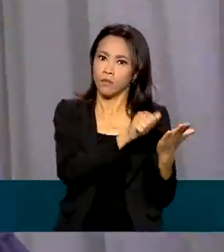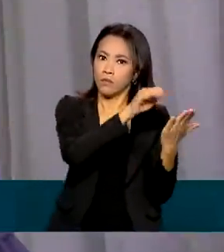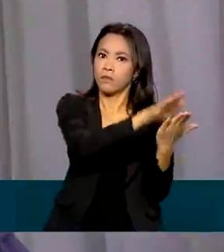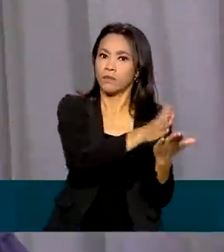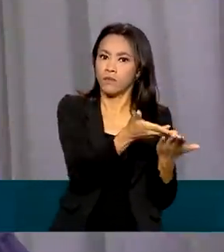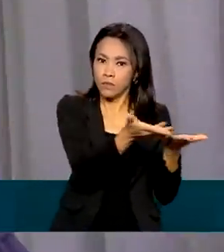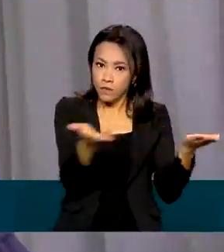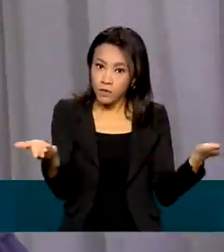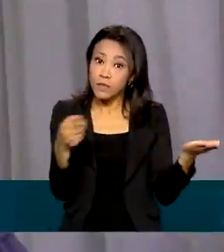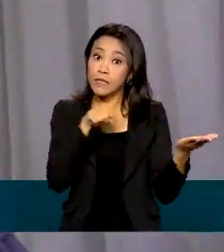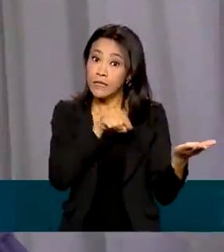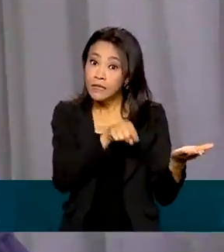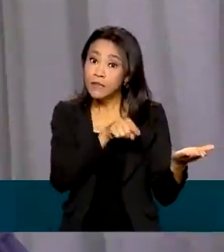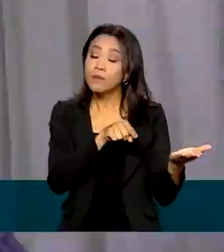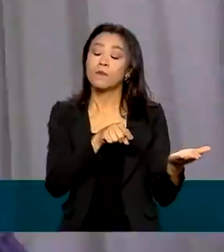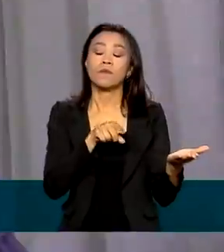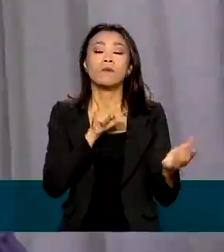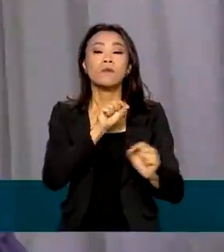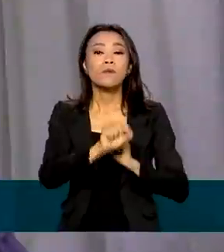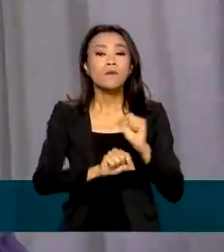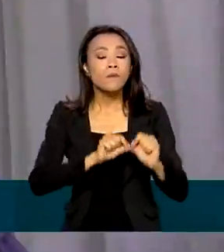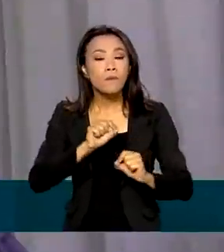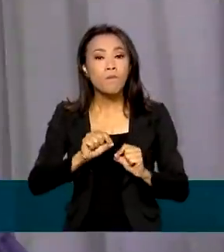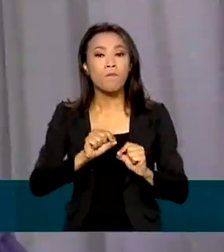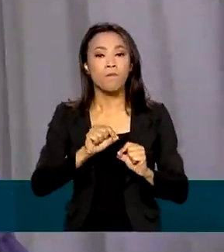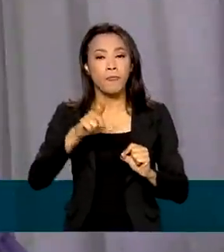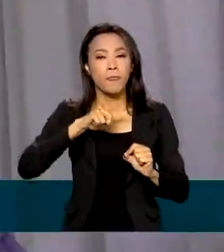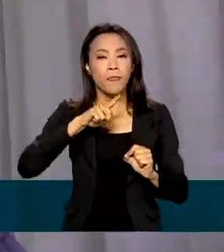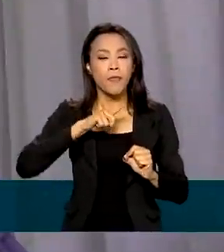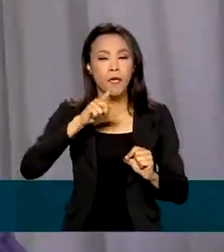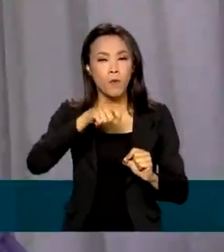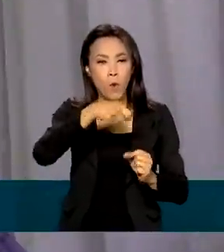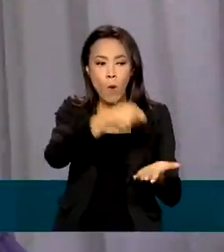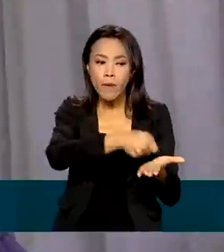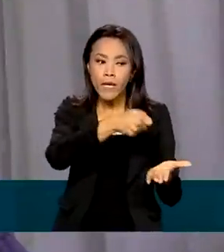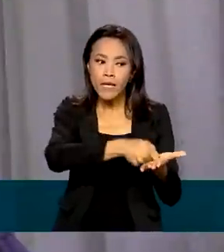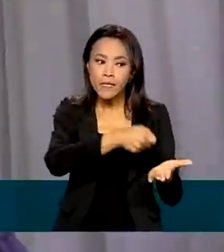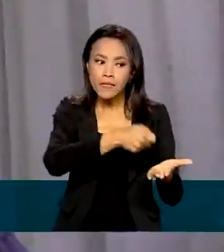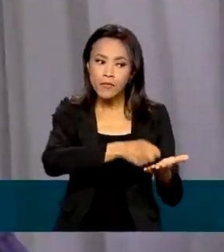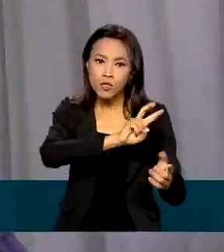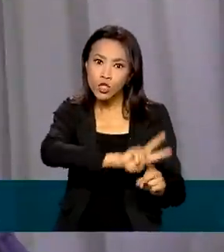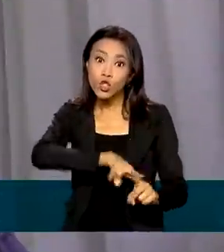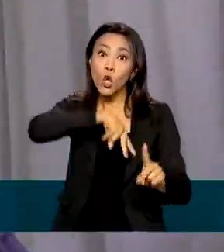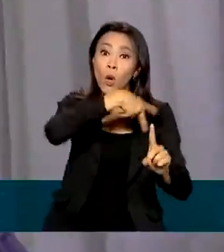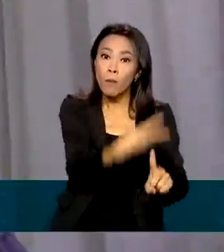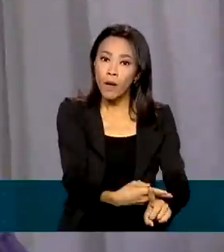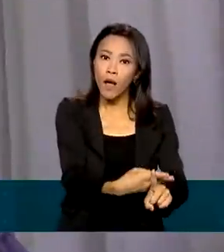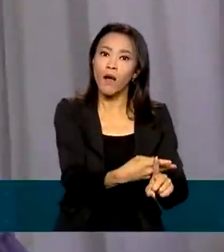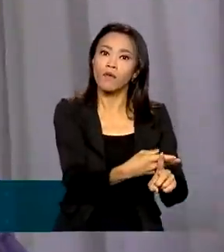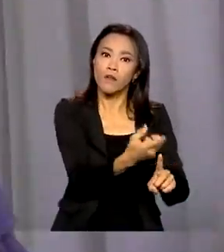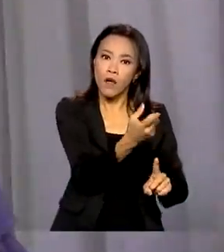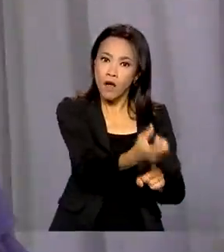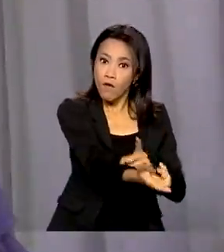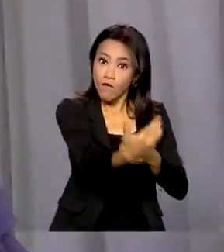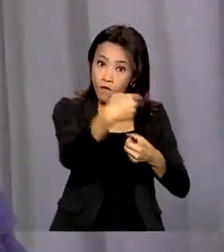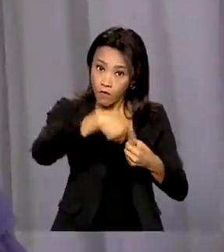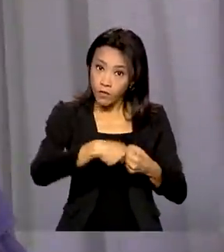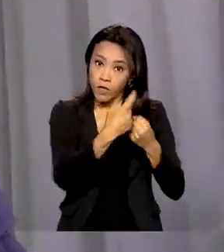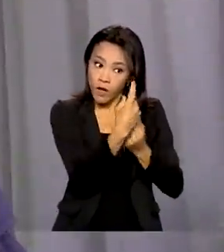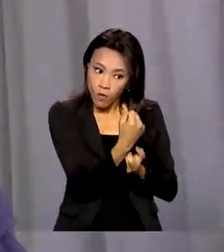possivelmente, uma obrigação de devolução em dobro desse valor indevidamente